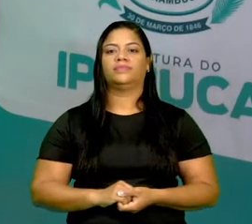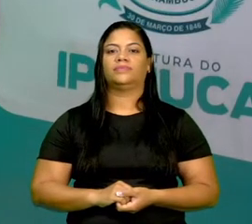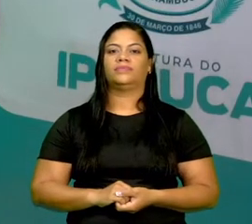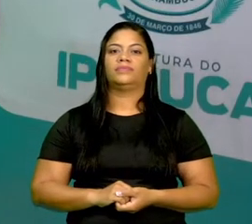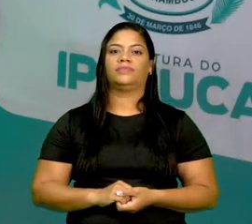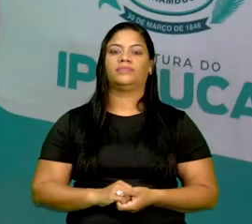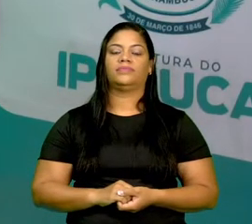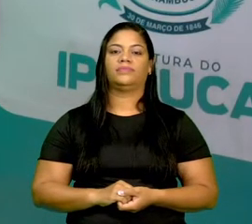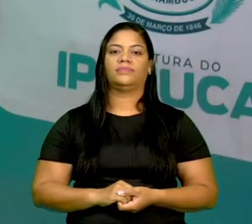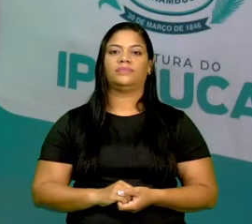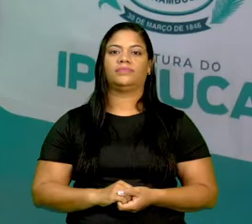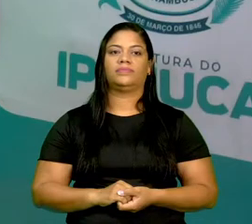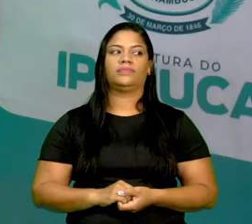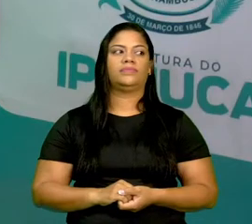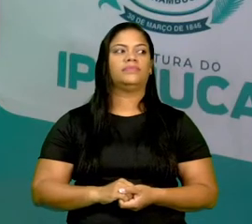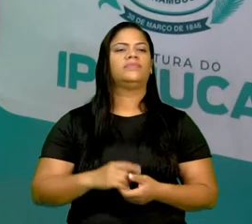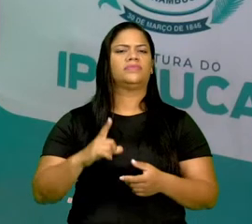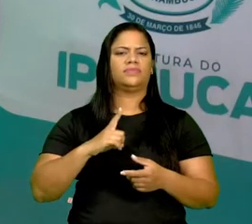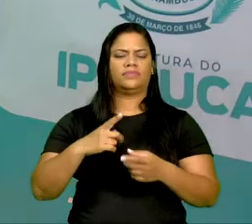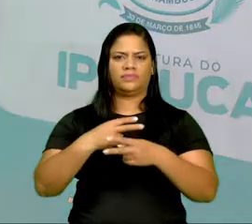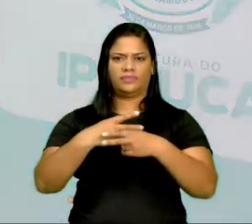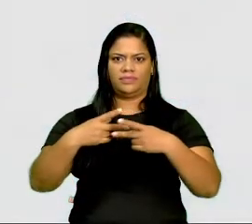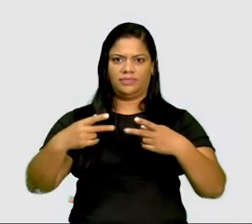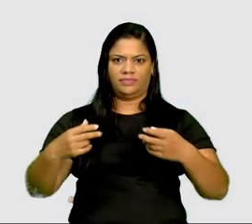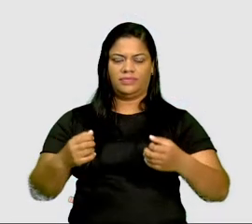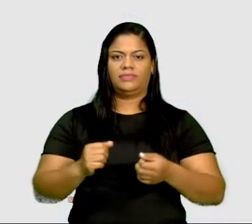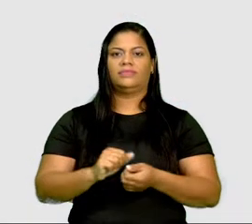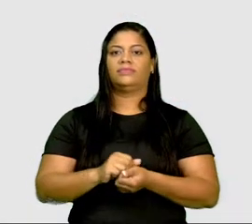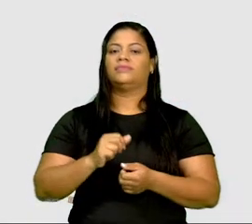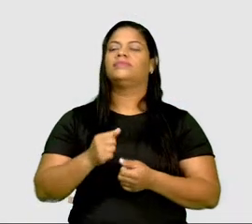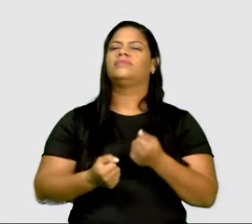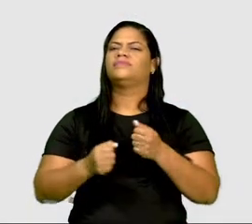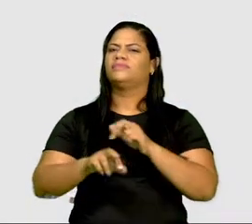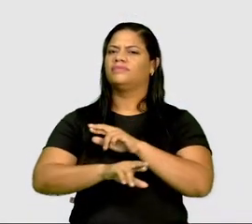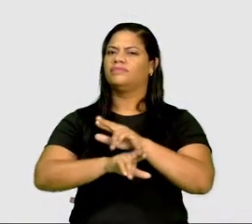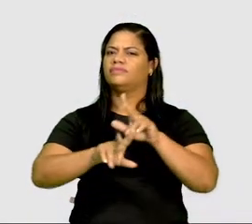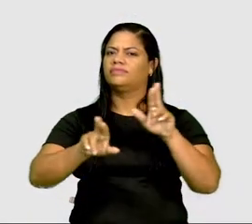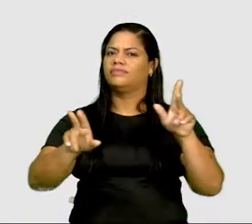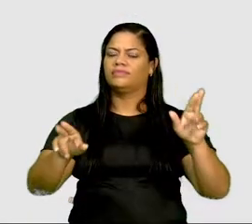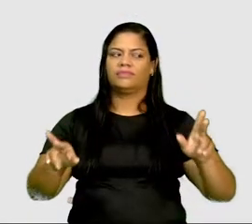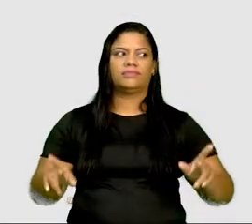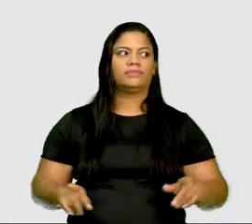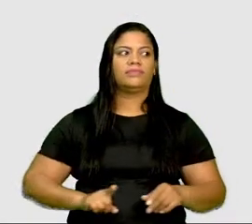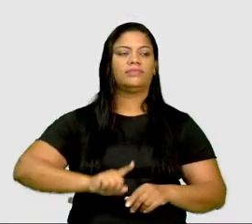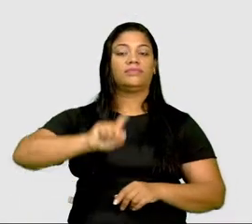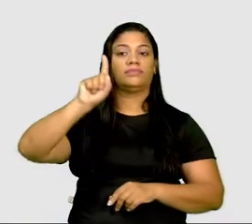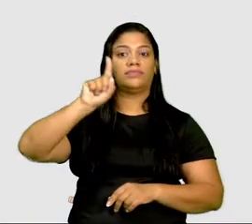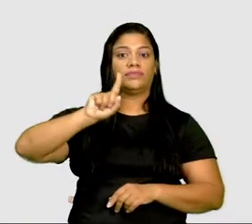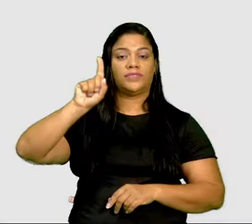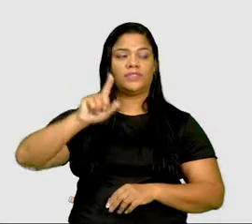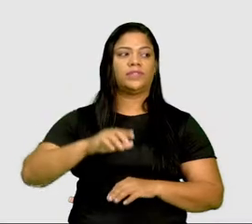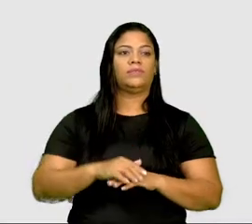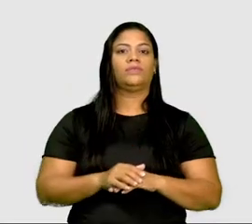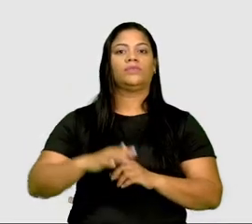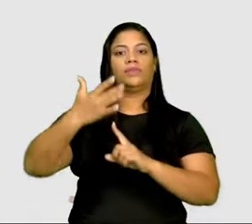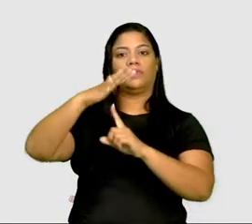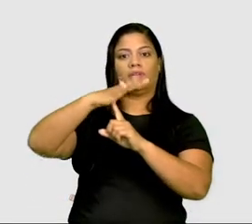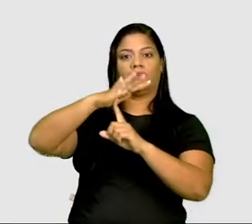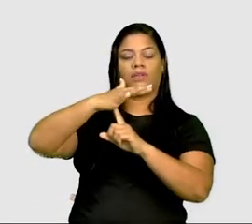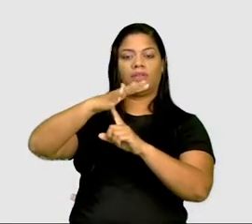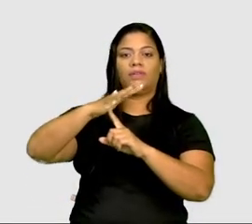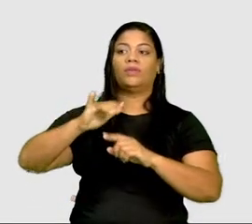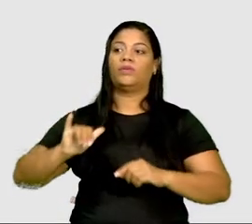Aí temos aí alguns objetos, alguns meios de transportes aéreos. No caso, helicóptero,